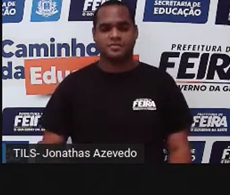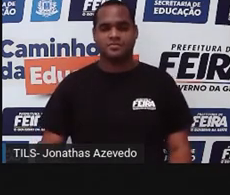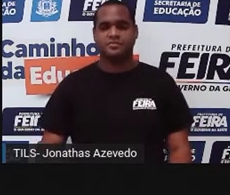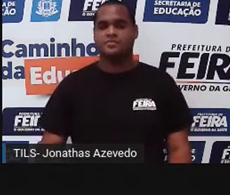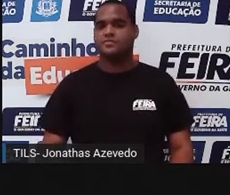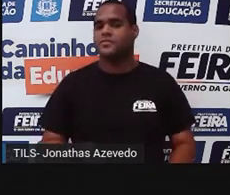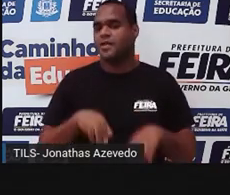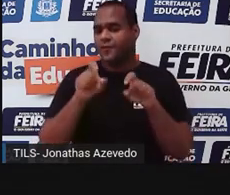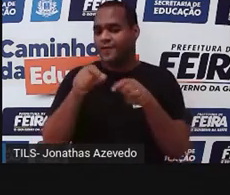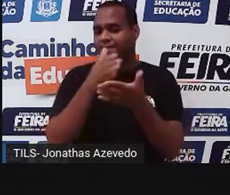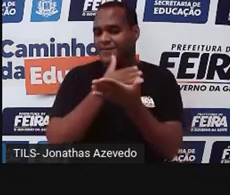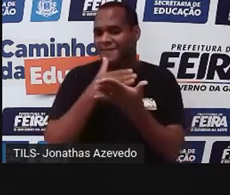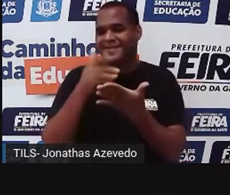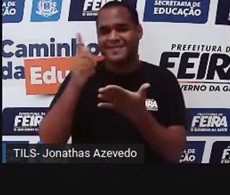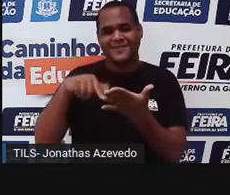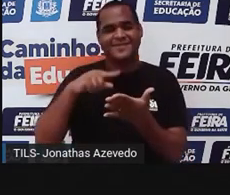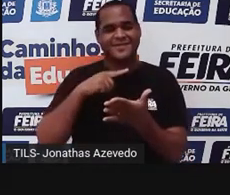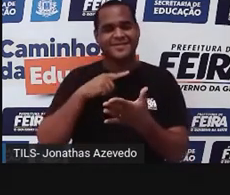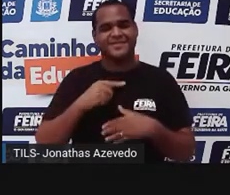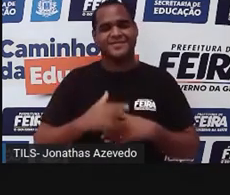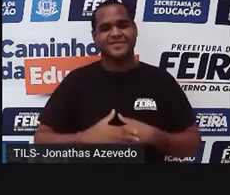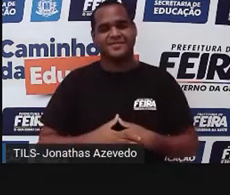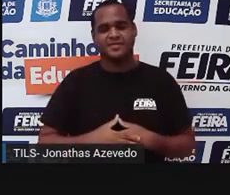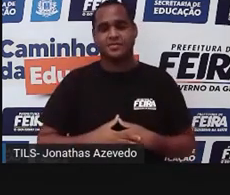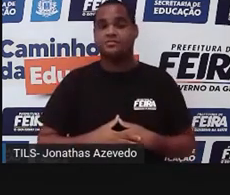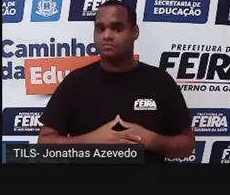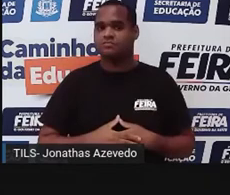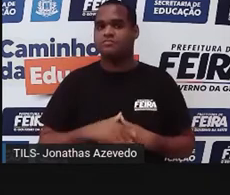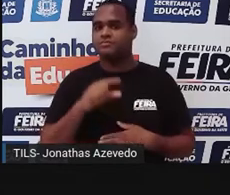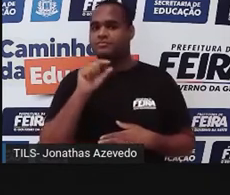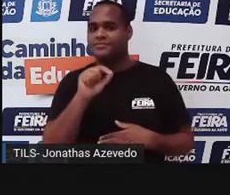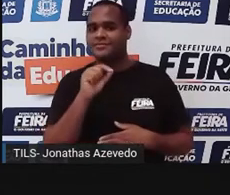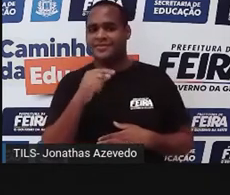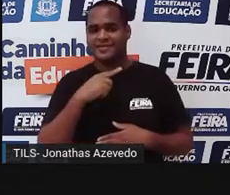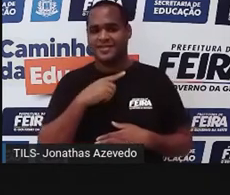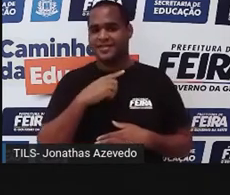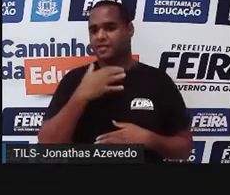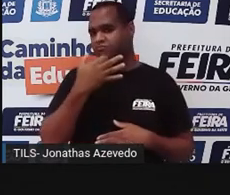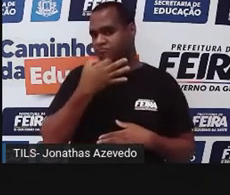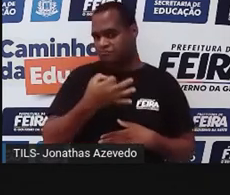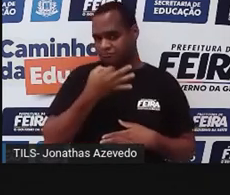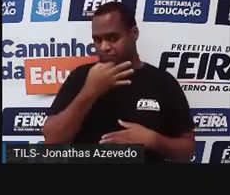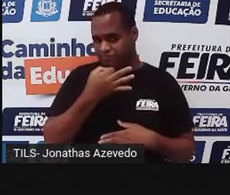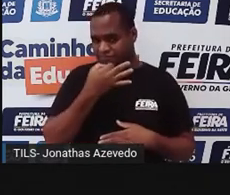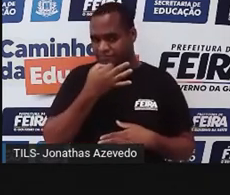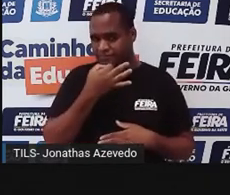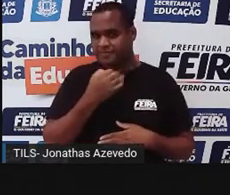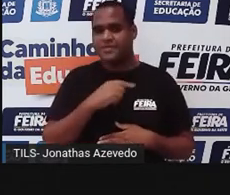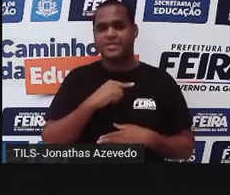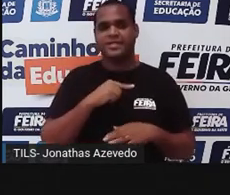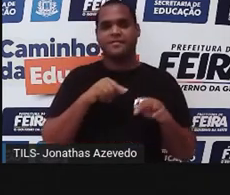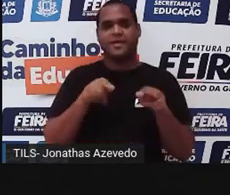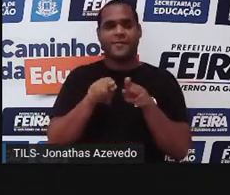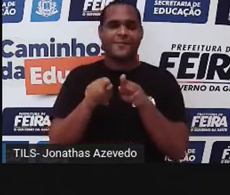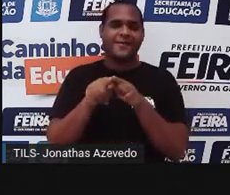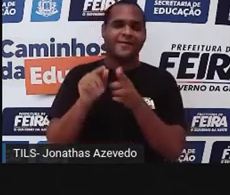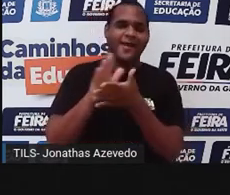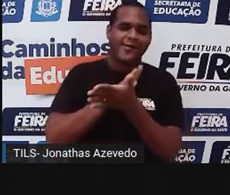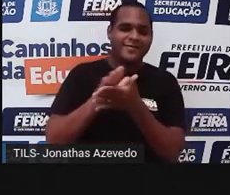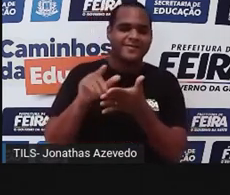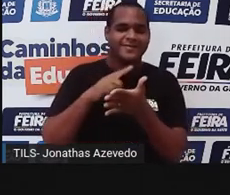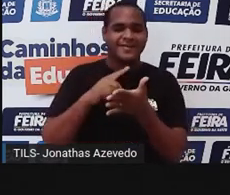Vão clicar em começar de novo. E aqui vai ter uma dica. E aqui vão estar os espaços que